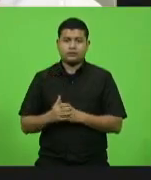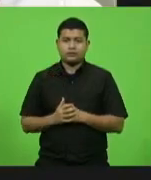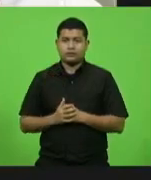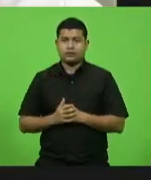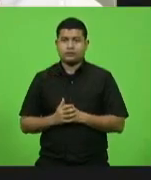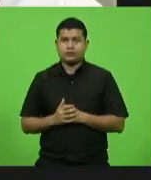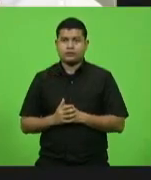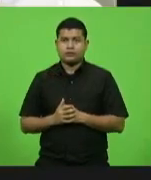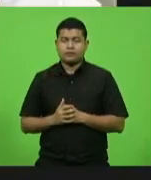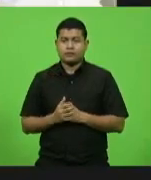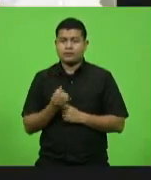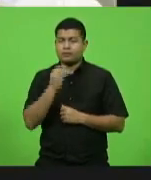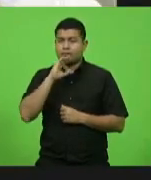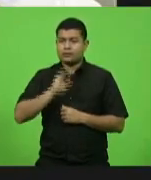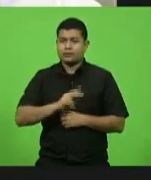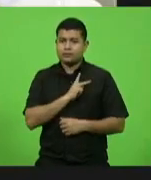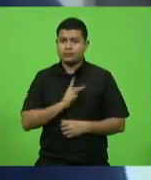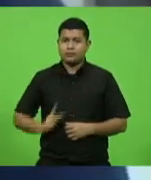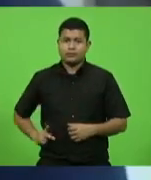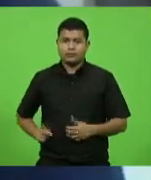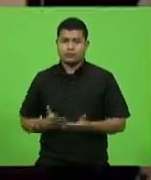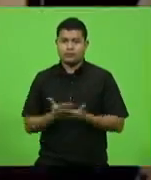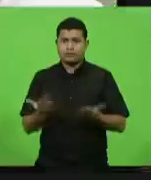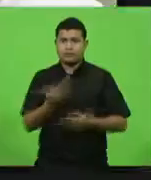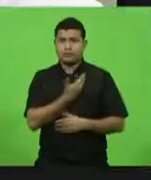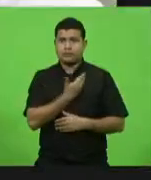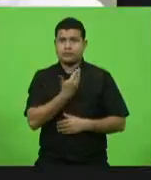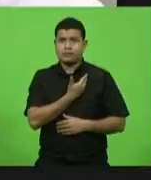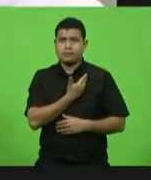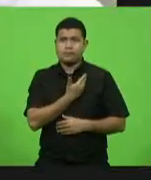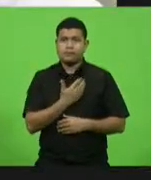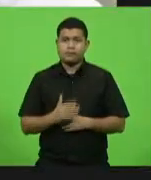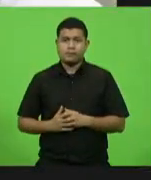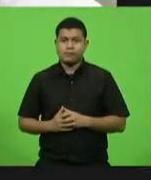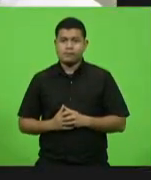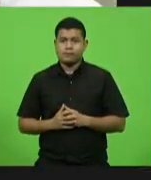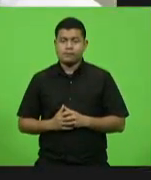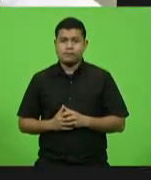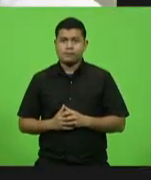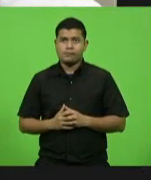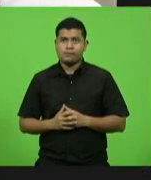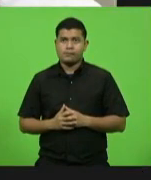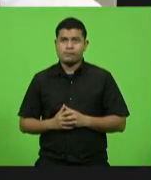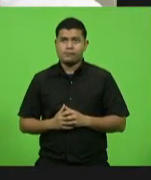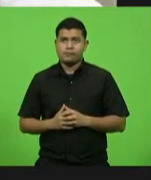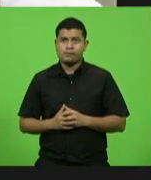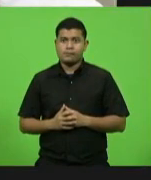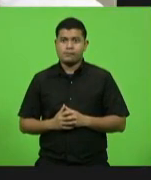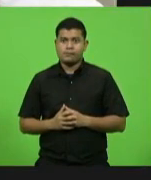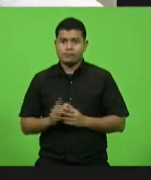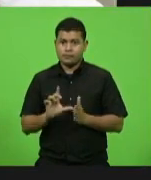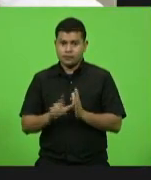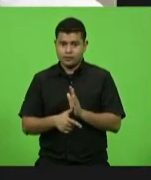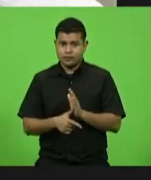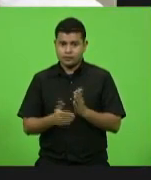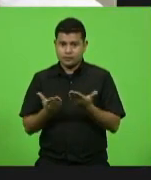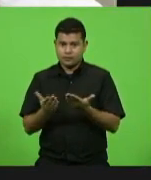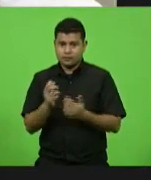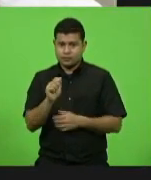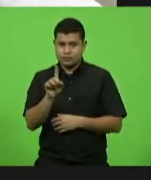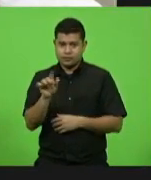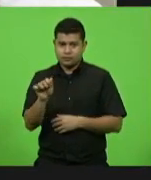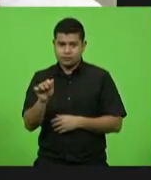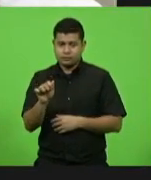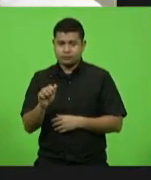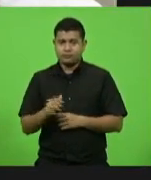Boa tarde, senhor presidente. Boa tarde, colega. Pela ordem, presidente. Assim que a deputada Ada se manifestar, a vossa excelência terá